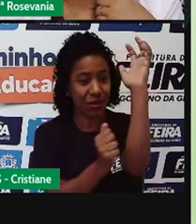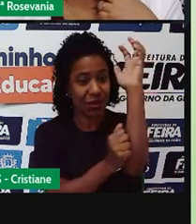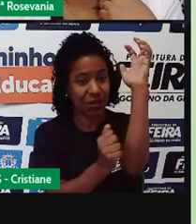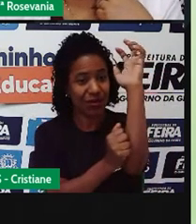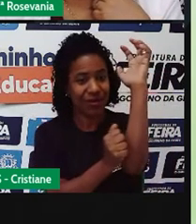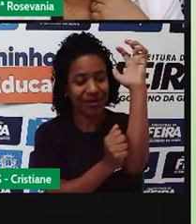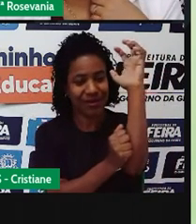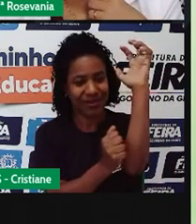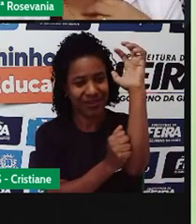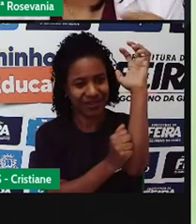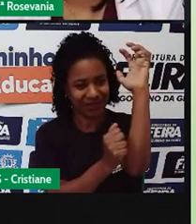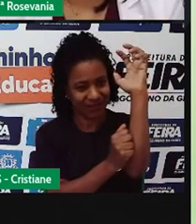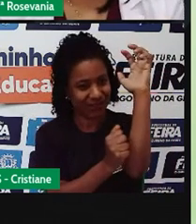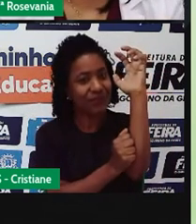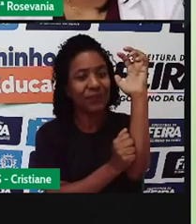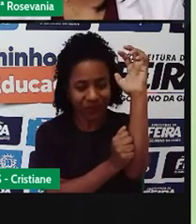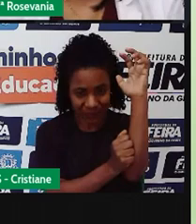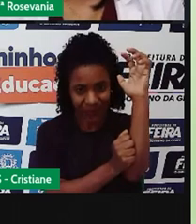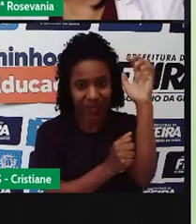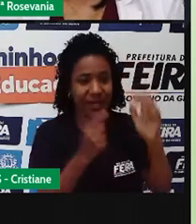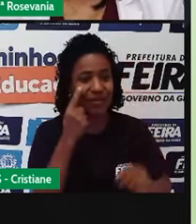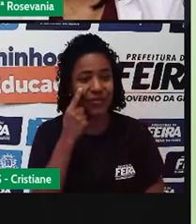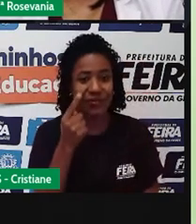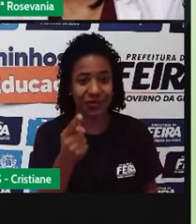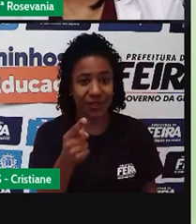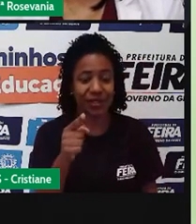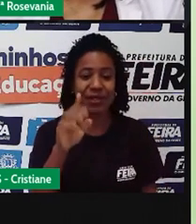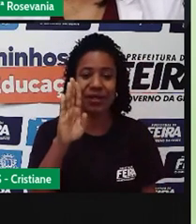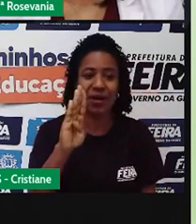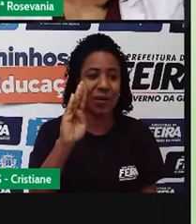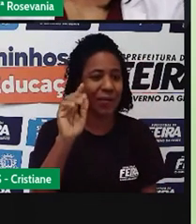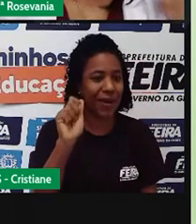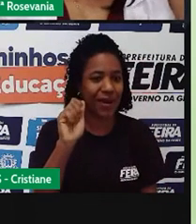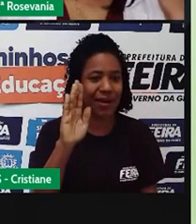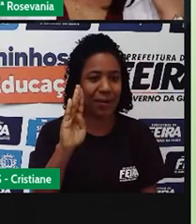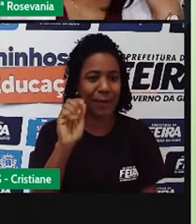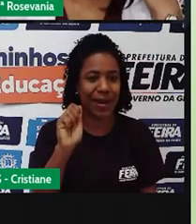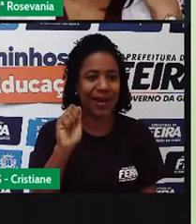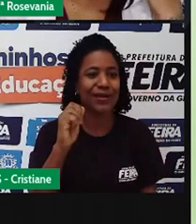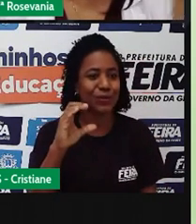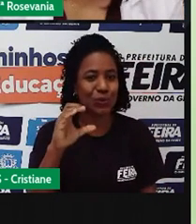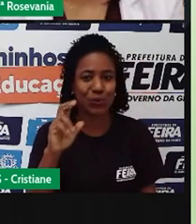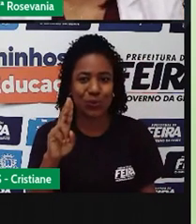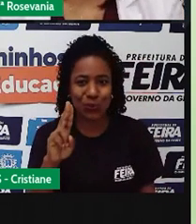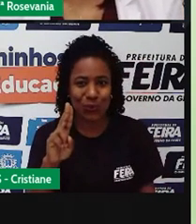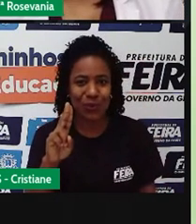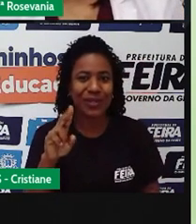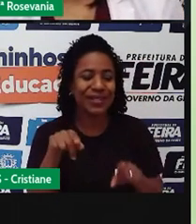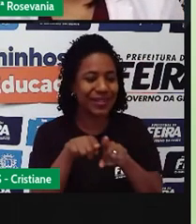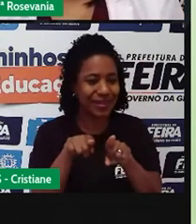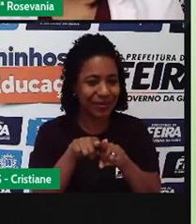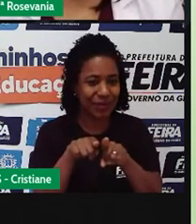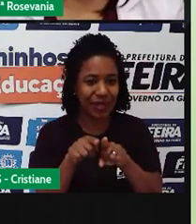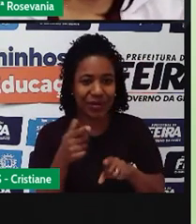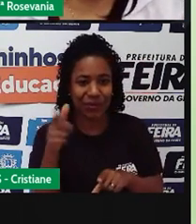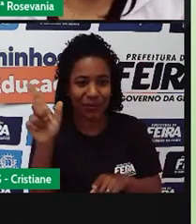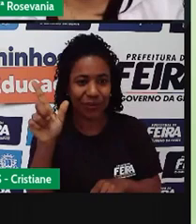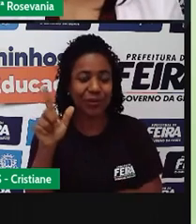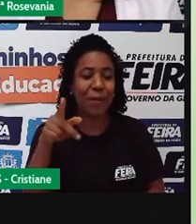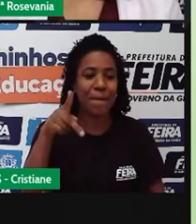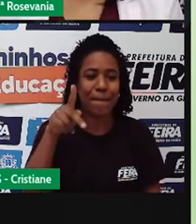Carnaúba. É aí também onde a gente, né, encontra o palmito, para quem gosta de palmito, aquela delícia, né, lá na